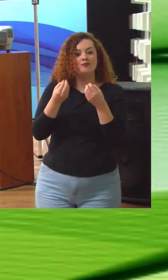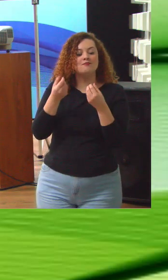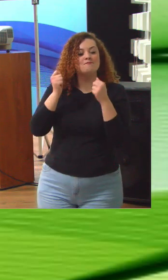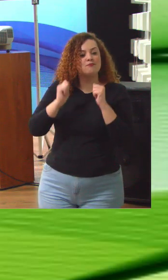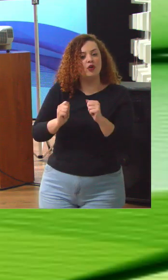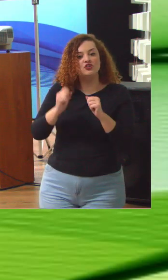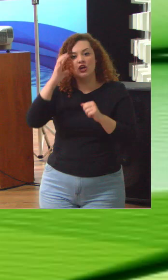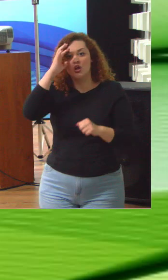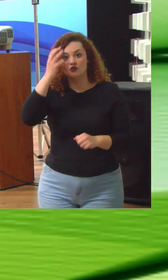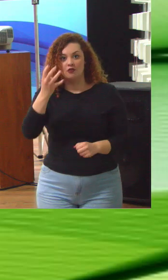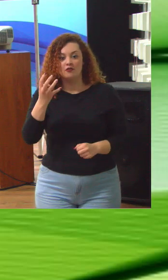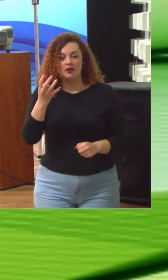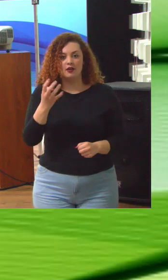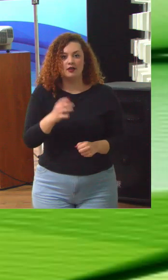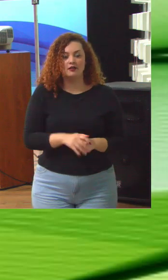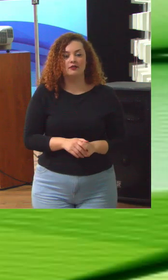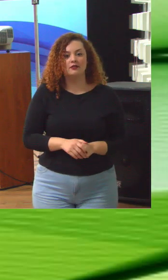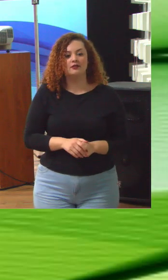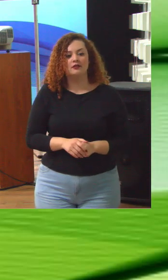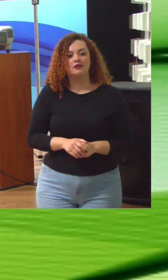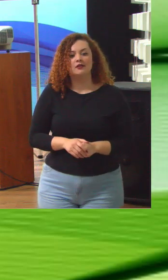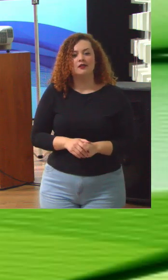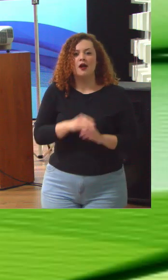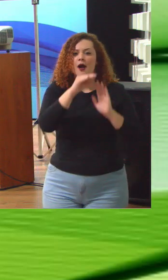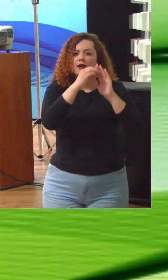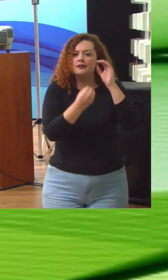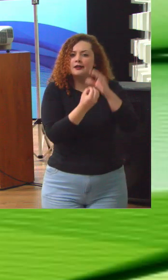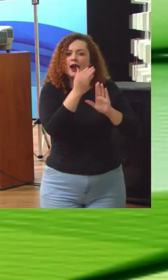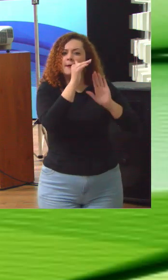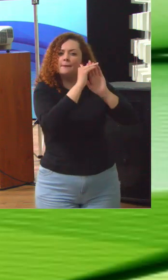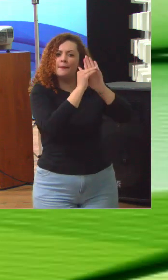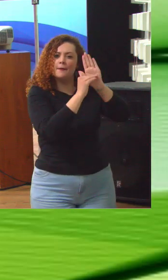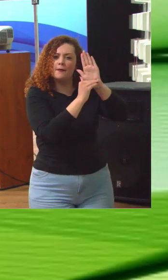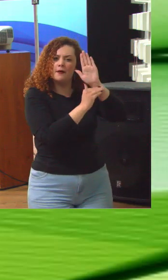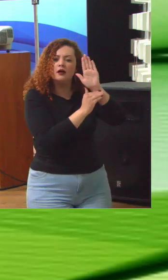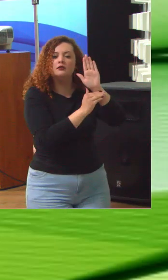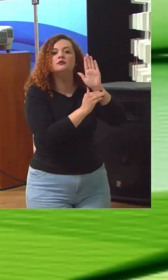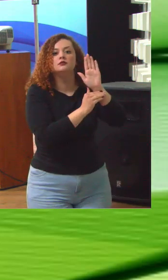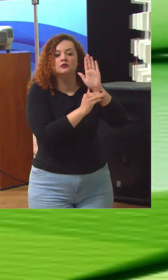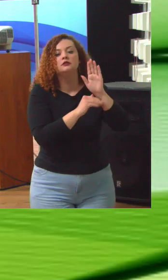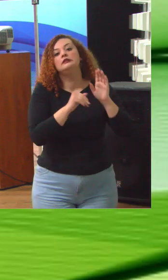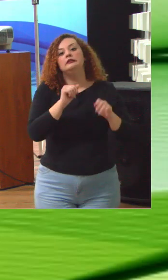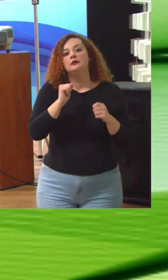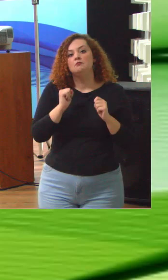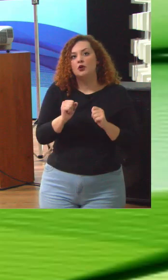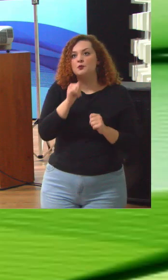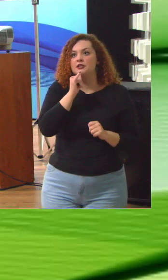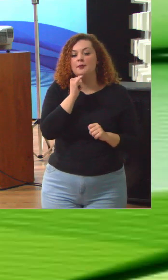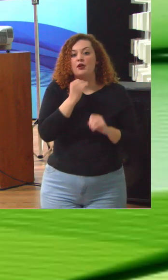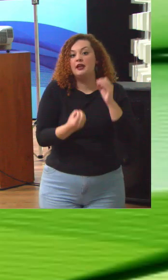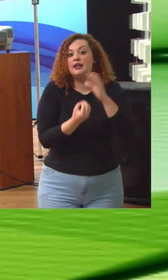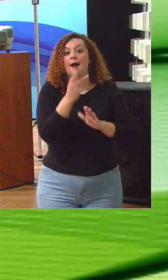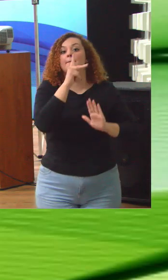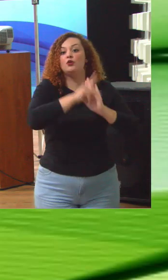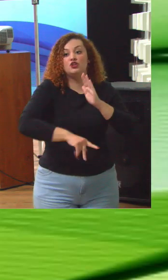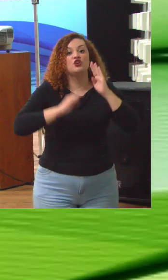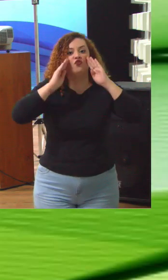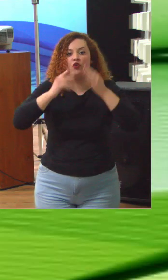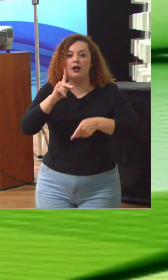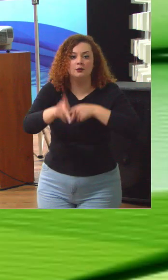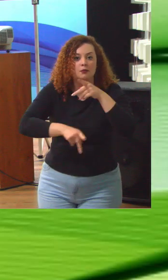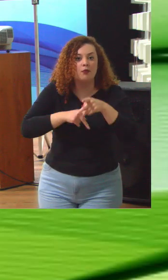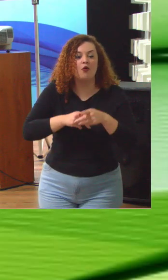dirigir definir diretrizes e isso significa definir por exemplo políticas públicas definir